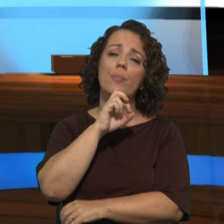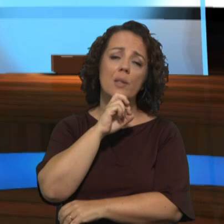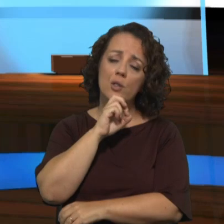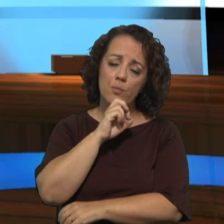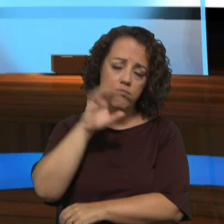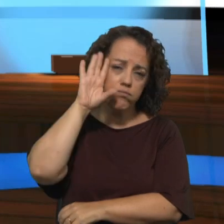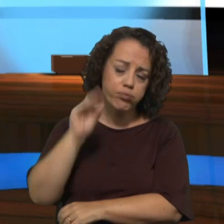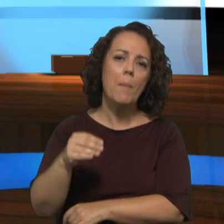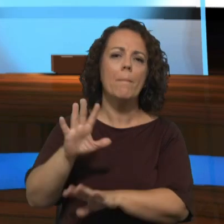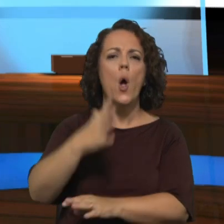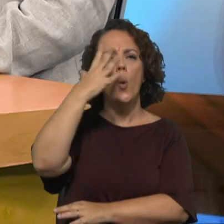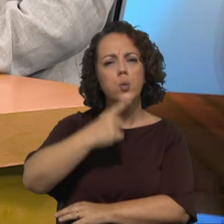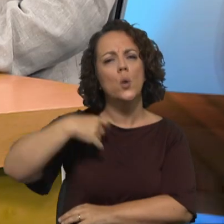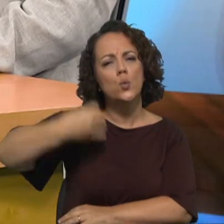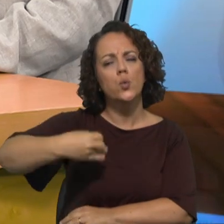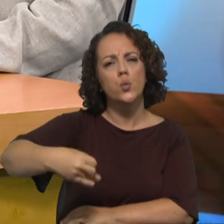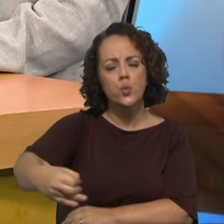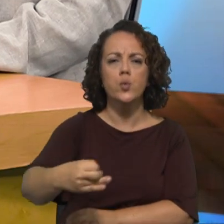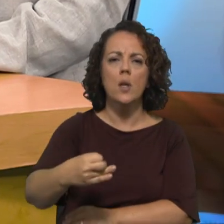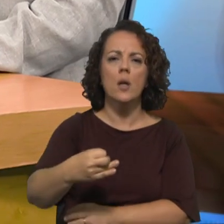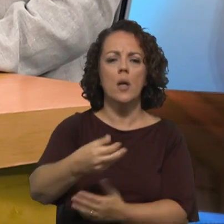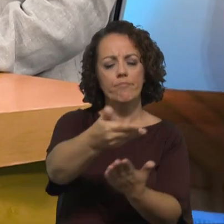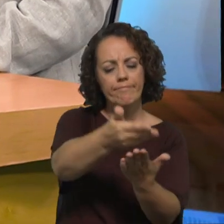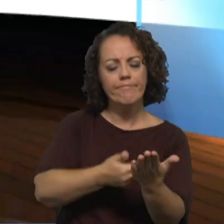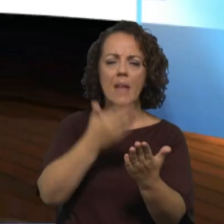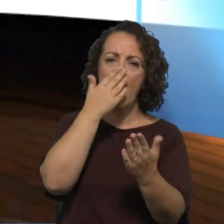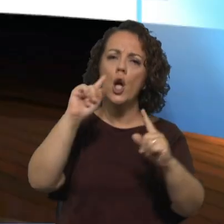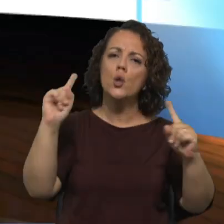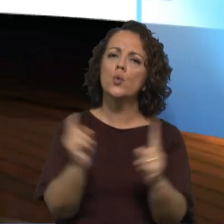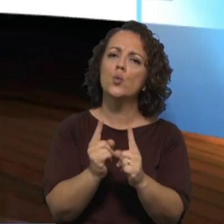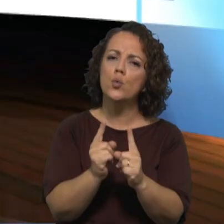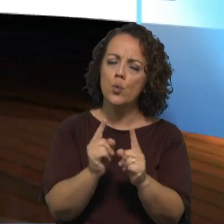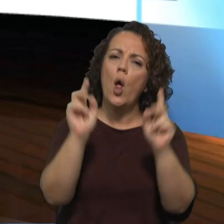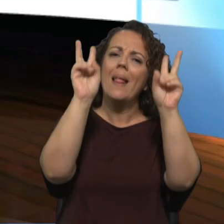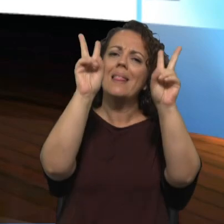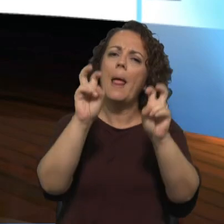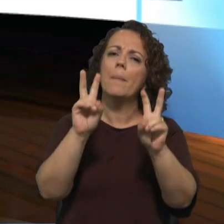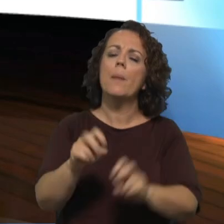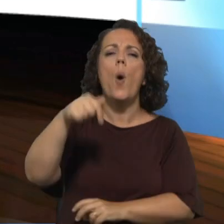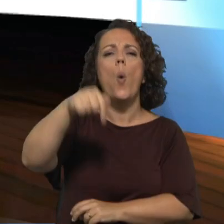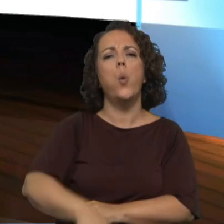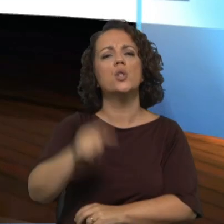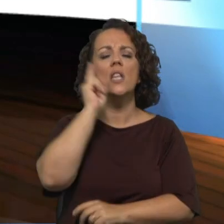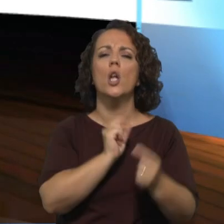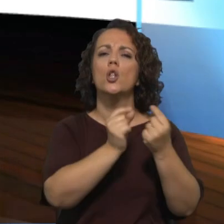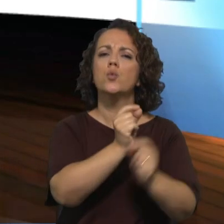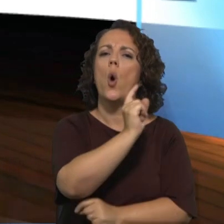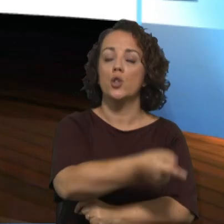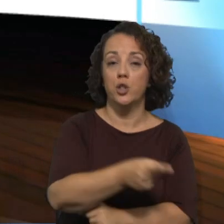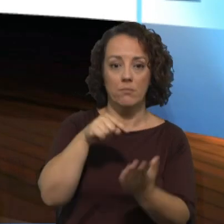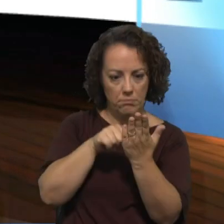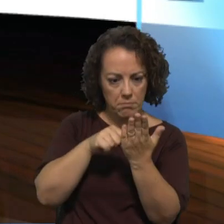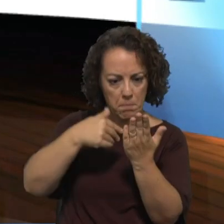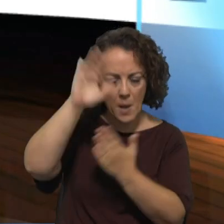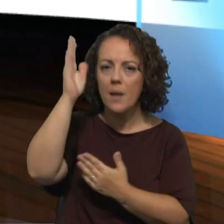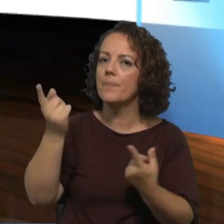briefings diários sobre aquilo que são as temáticas que vão sendo abordadas e um dos temas que mais tem vindo a ser tocado é a formação nos seminários